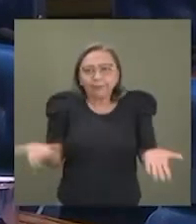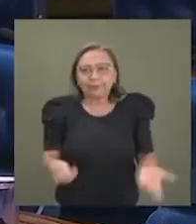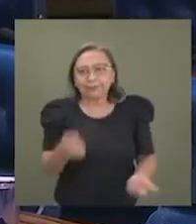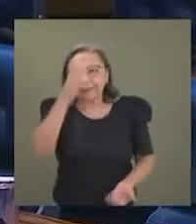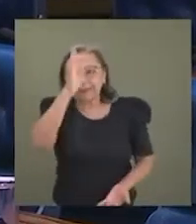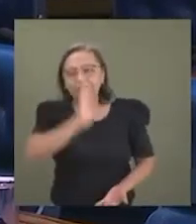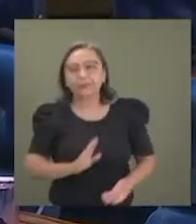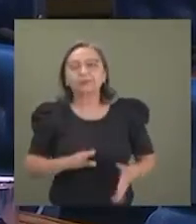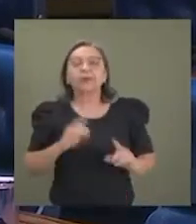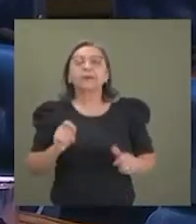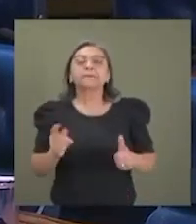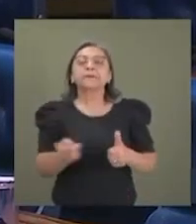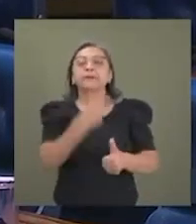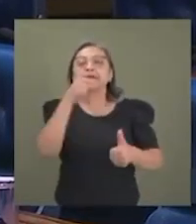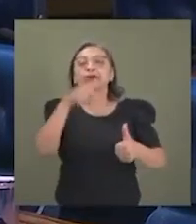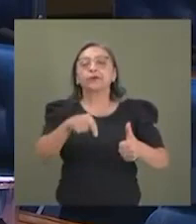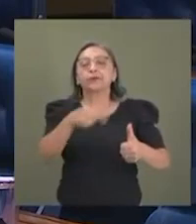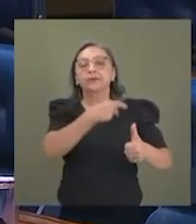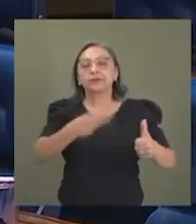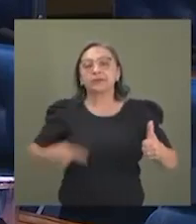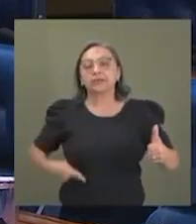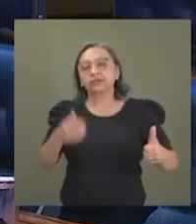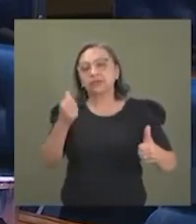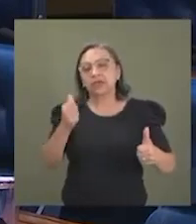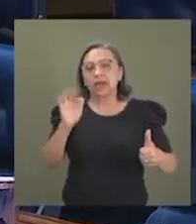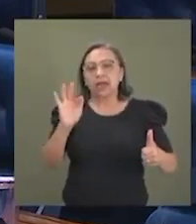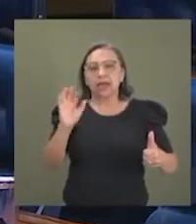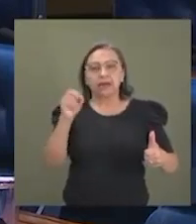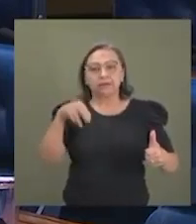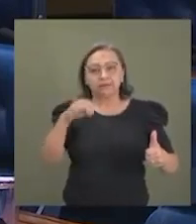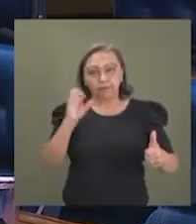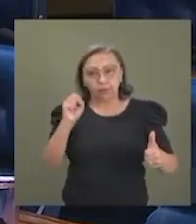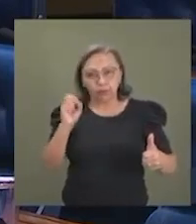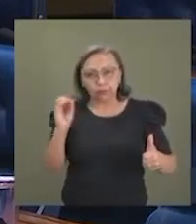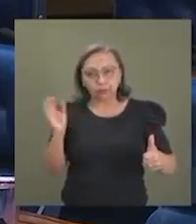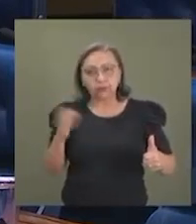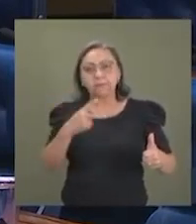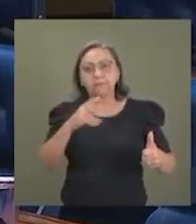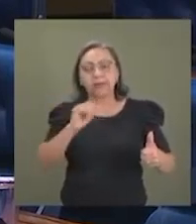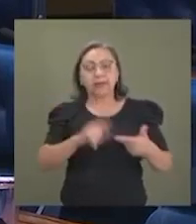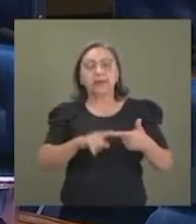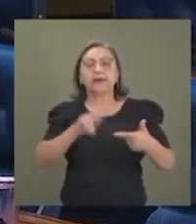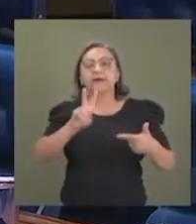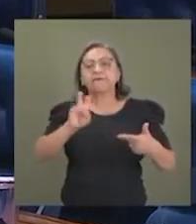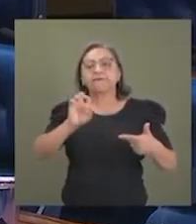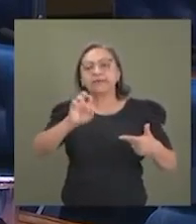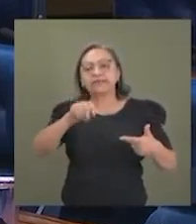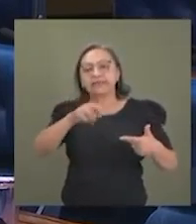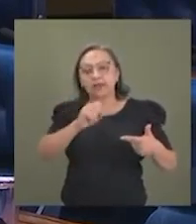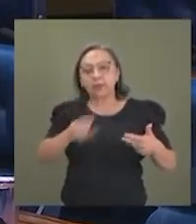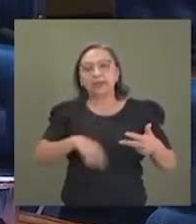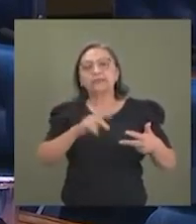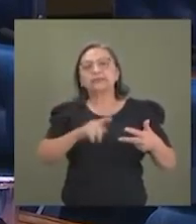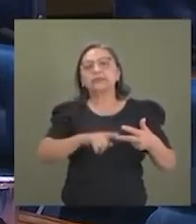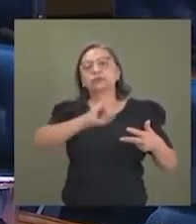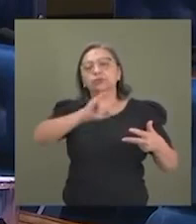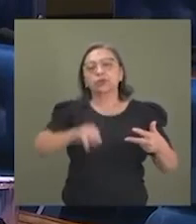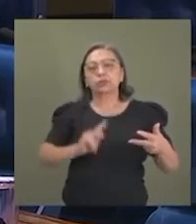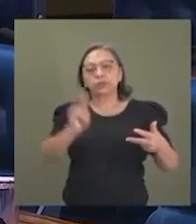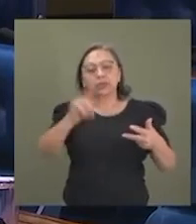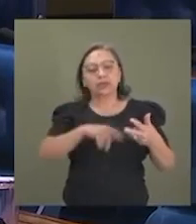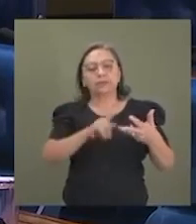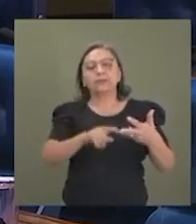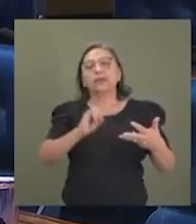A começar com o primeiro presidente, Afonso Penas, Vencelelava Braz, Juscelino Kubitschek, Itamar Franca,